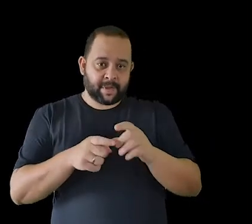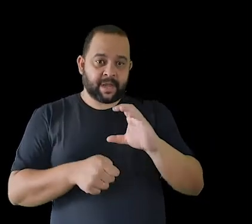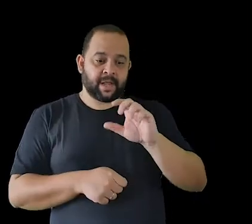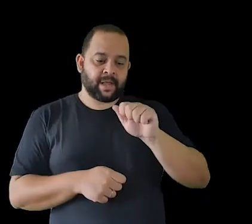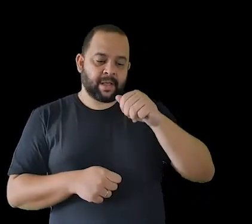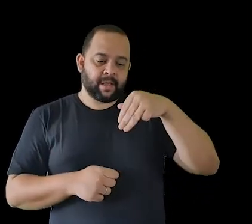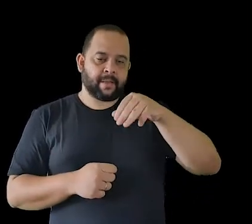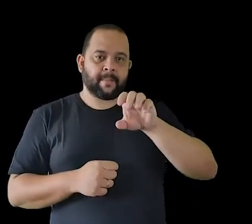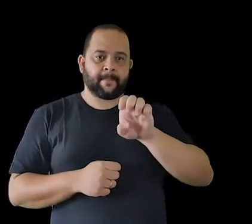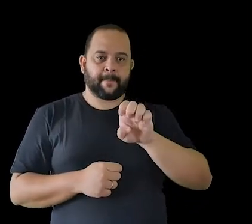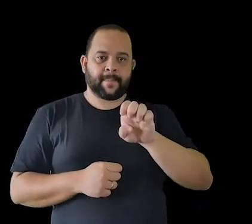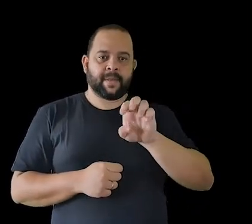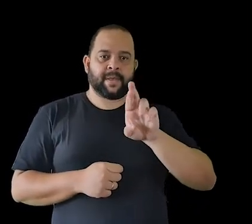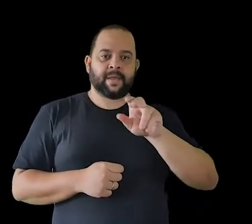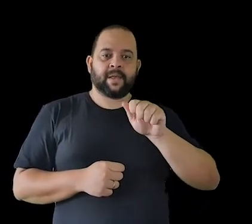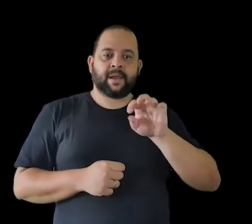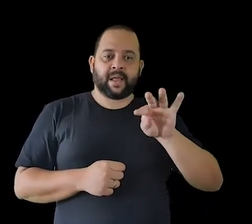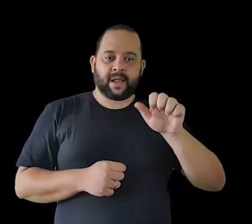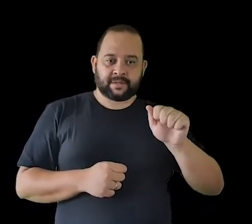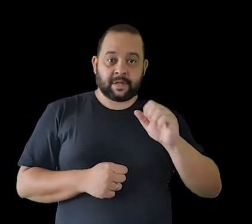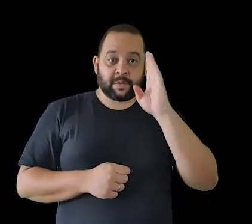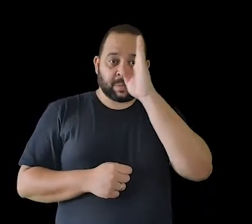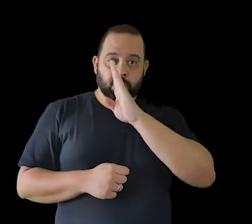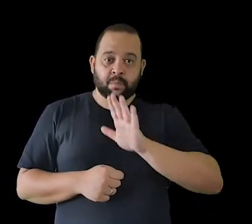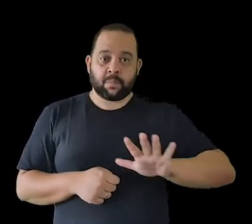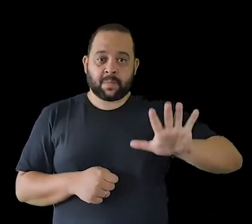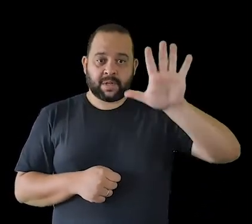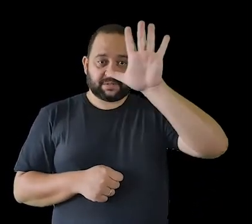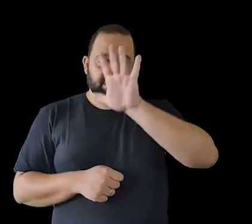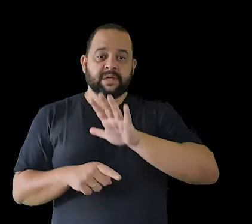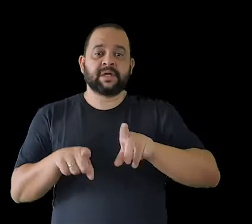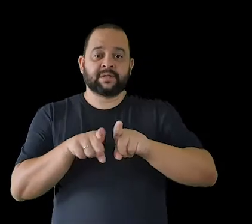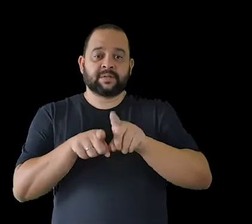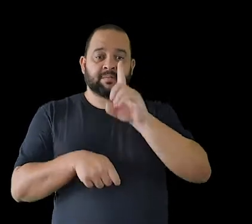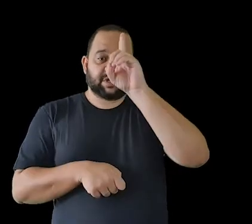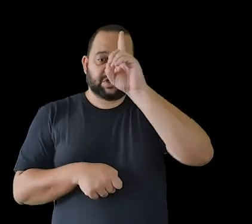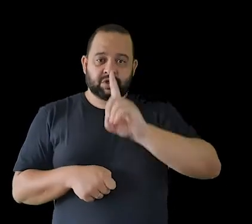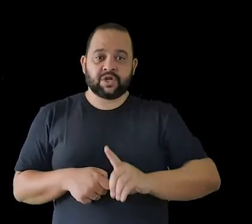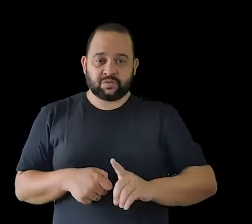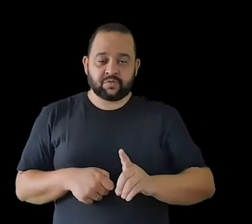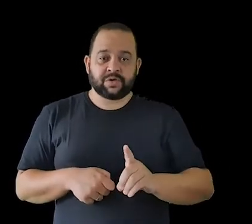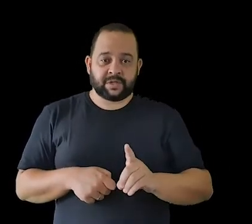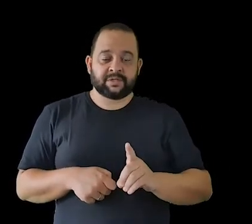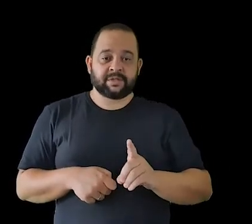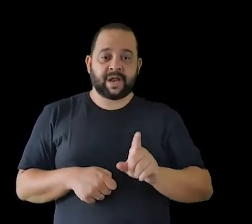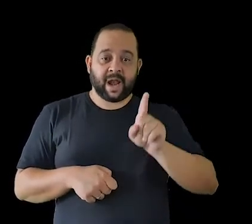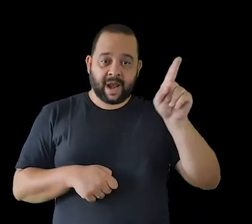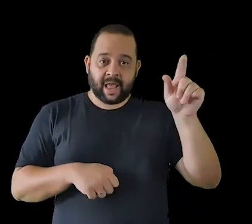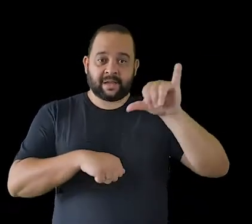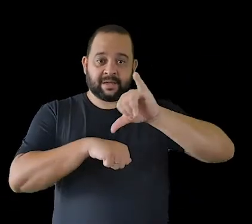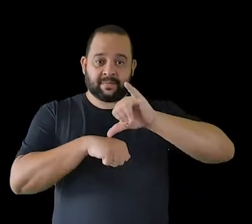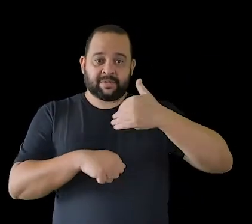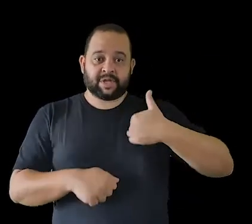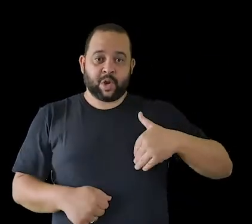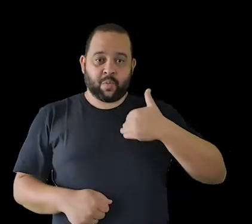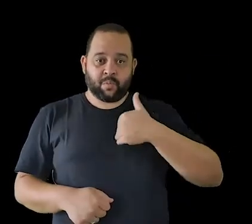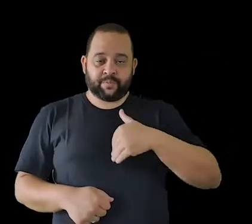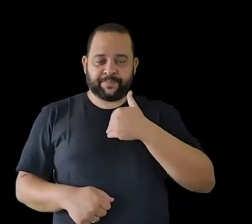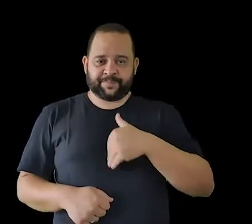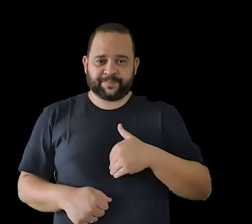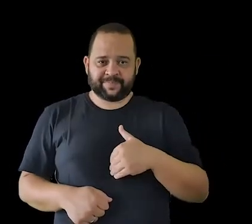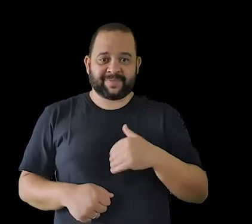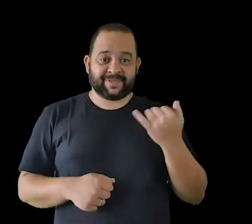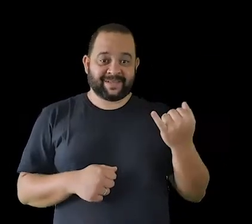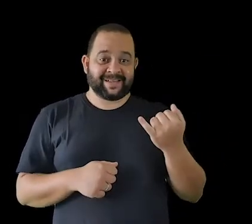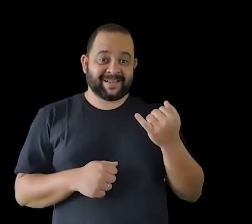Filarmônica Brasileira e é diretora assistente da Orquestra Filarmônica de Buenos Aires, no Teatro Colom, lá na Argentina. É